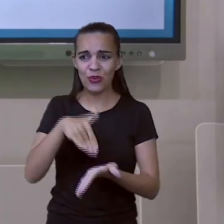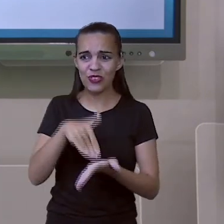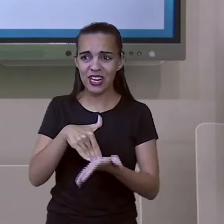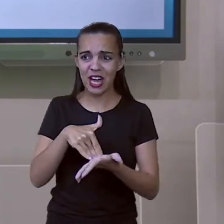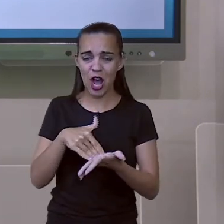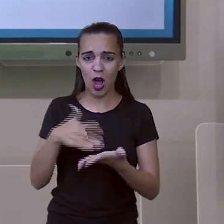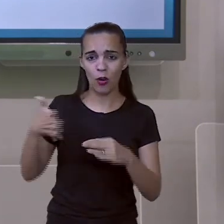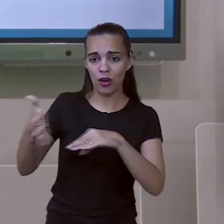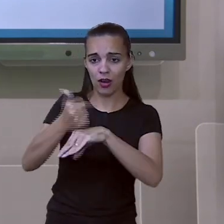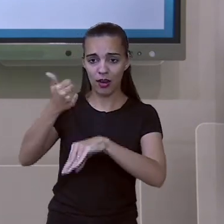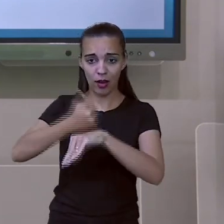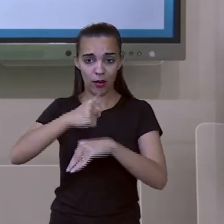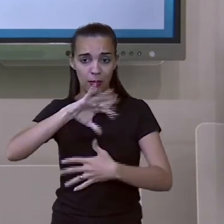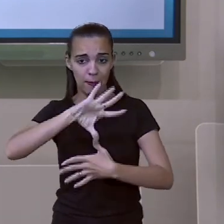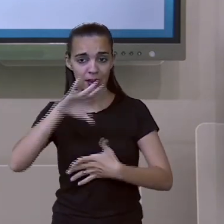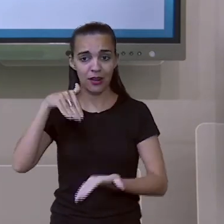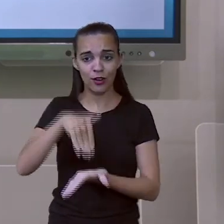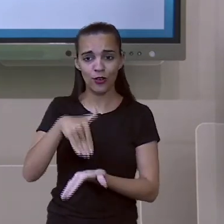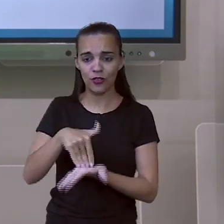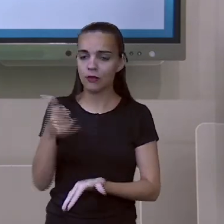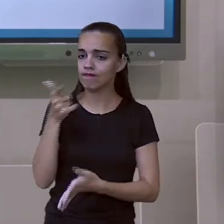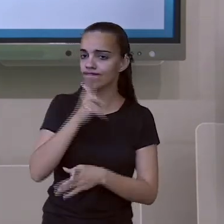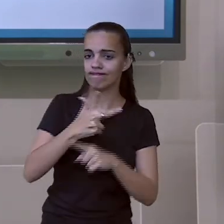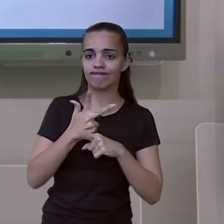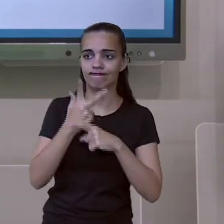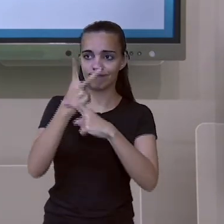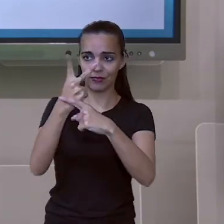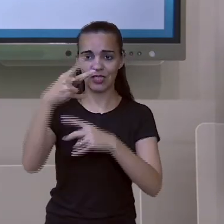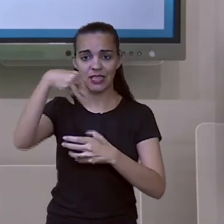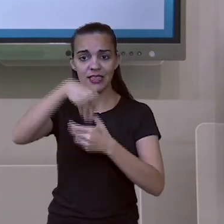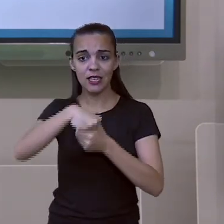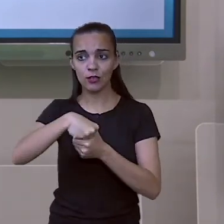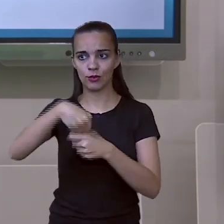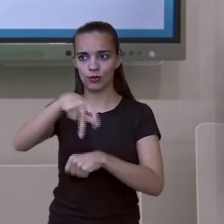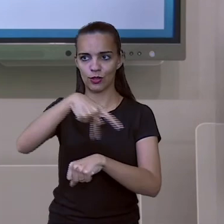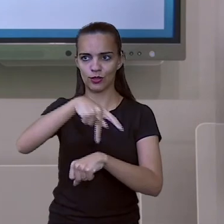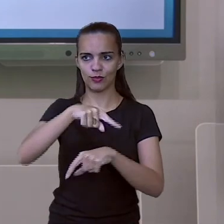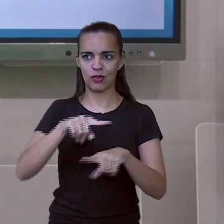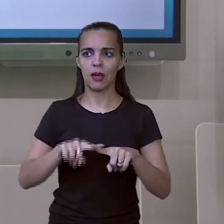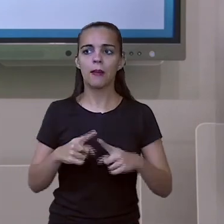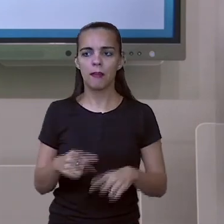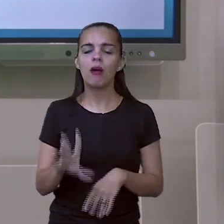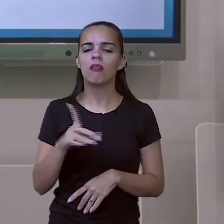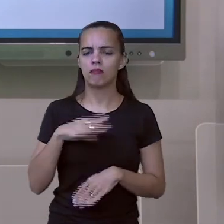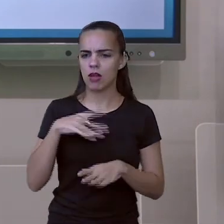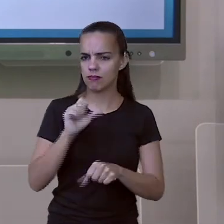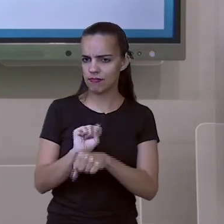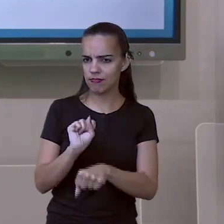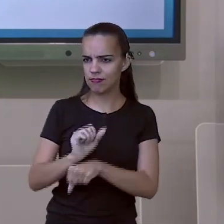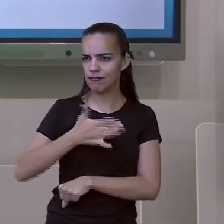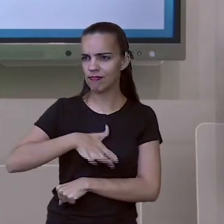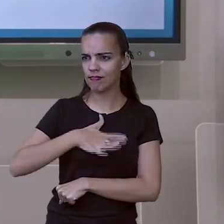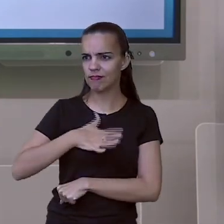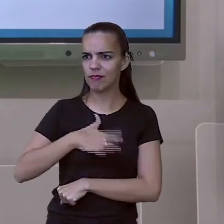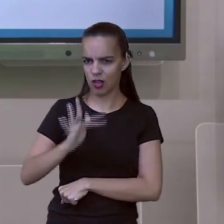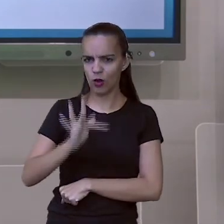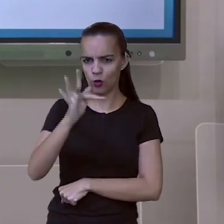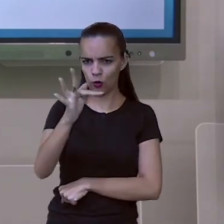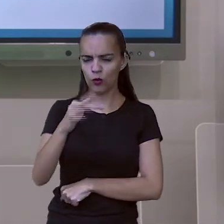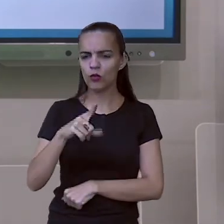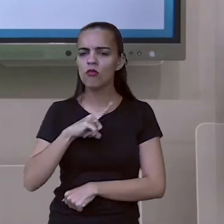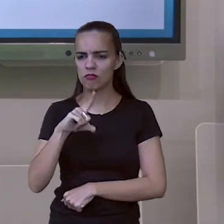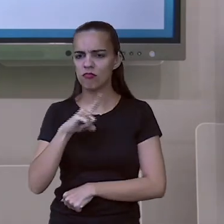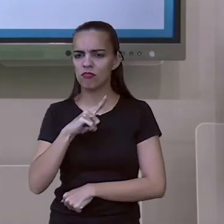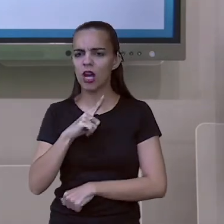conseguimos o título de 2021, mas vai ter revanche. E contra os argentinos,